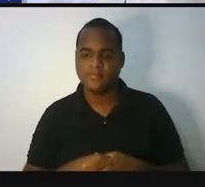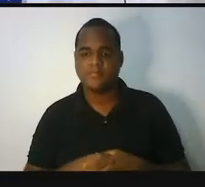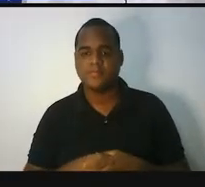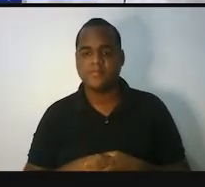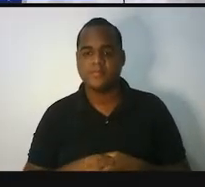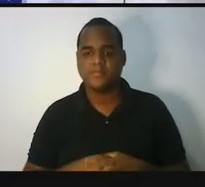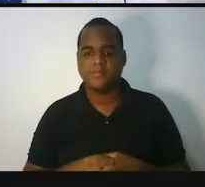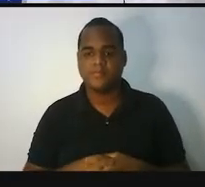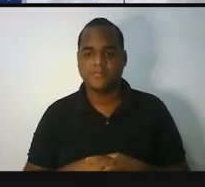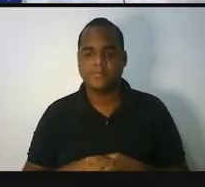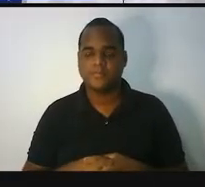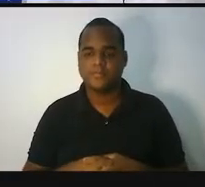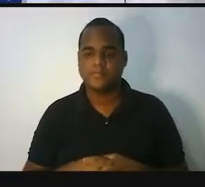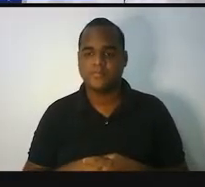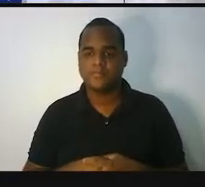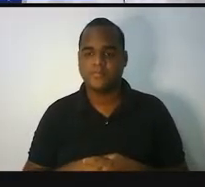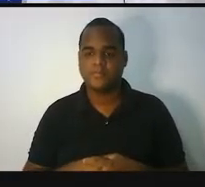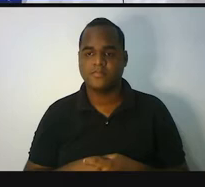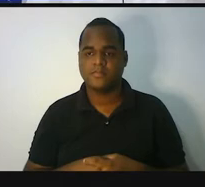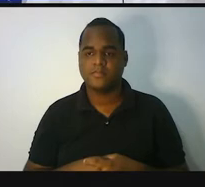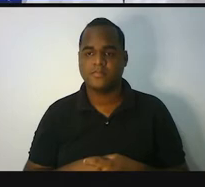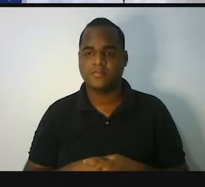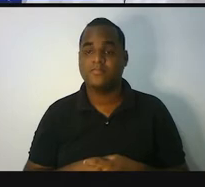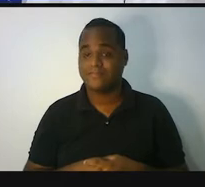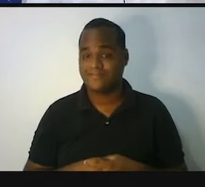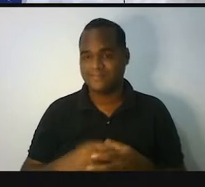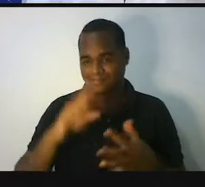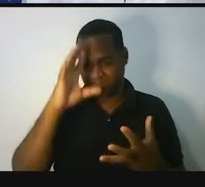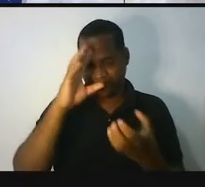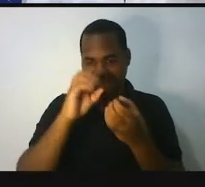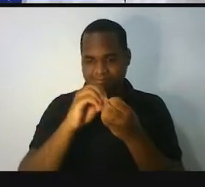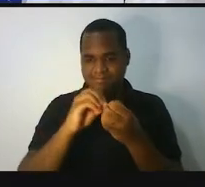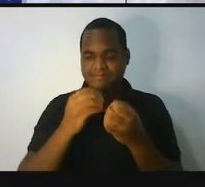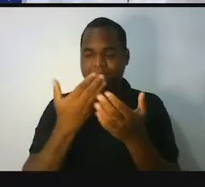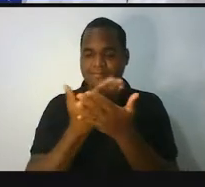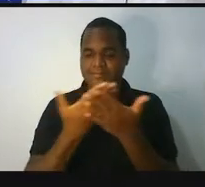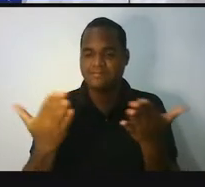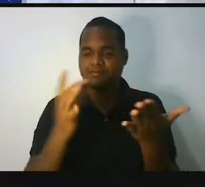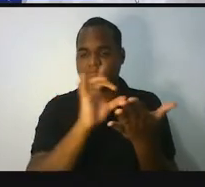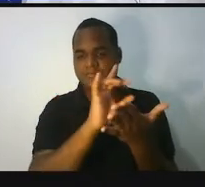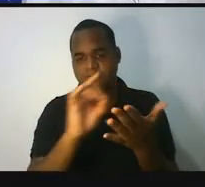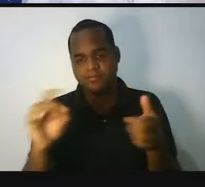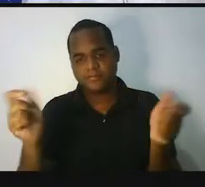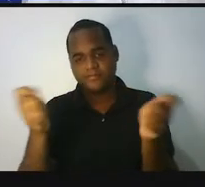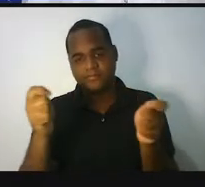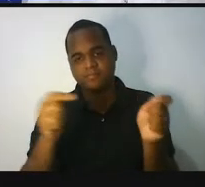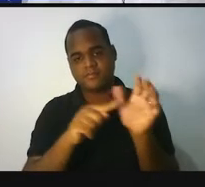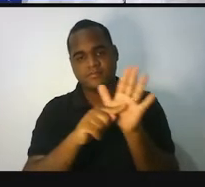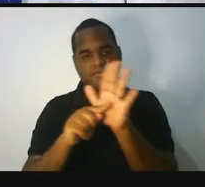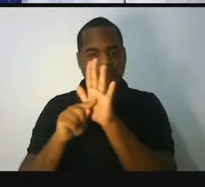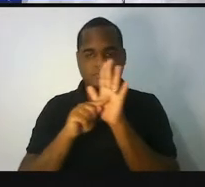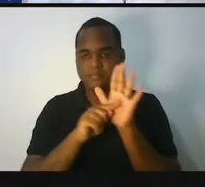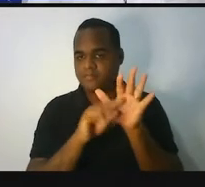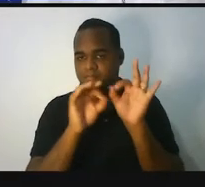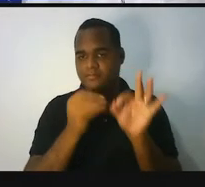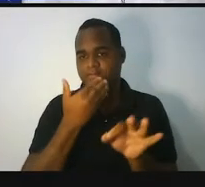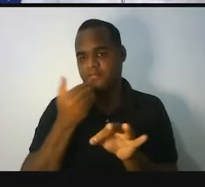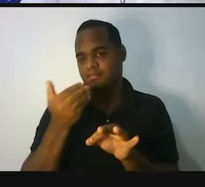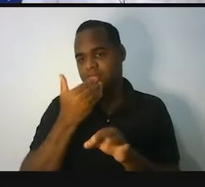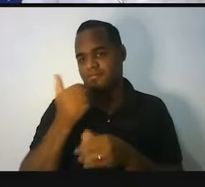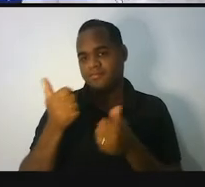há uma forma de você entender esses números de uma maneira melhor. Como assim, professor? Olha só,